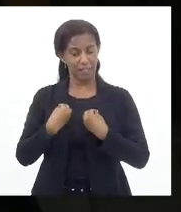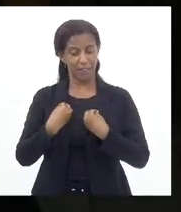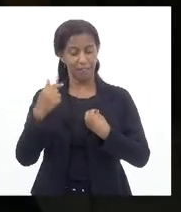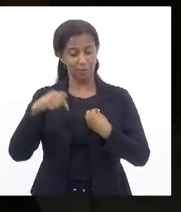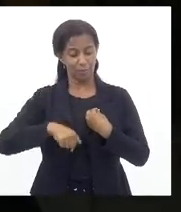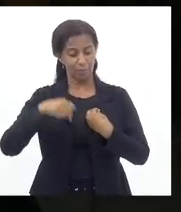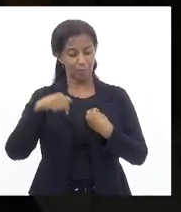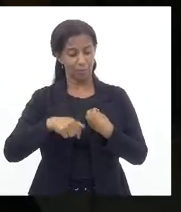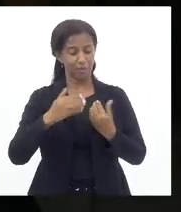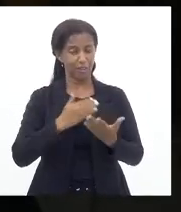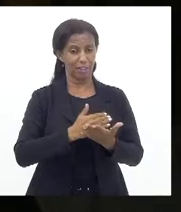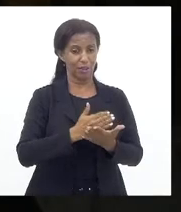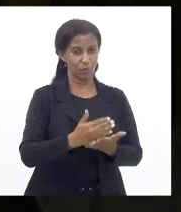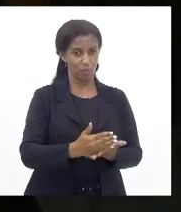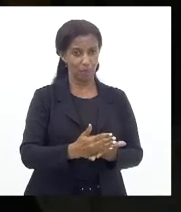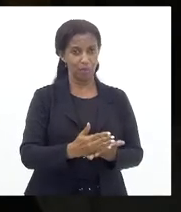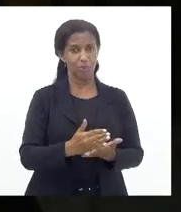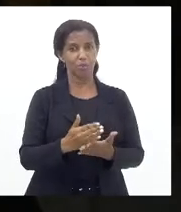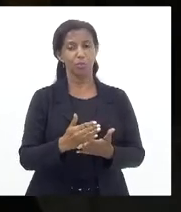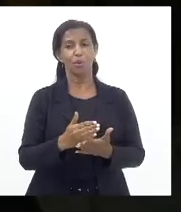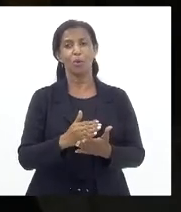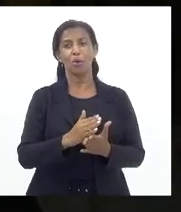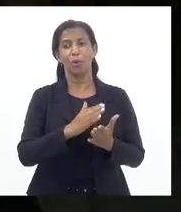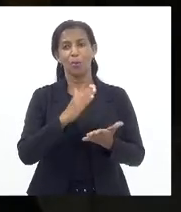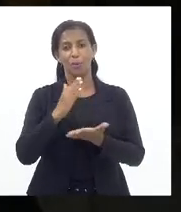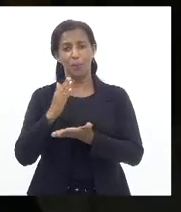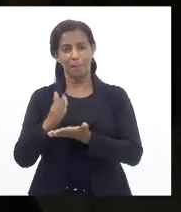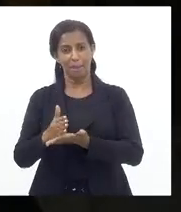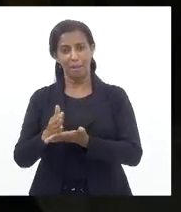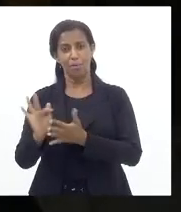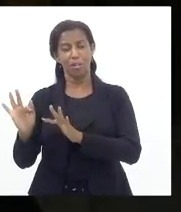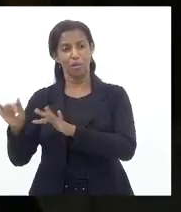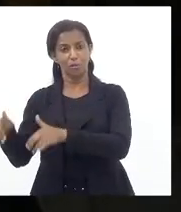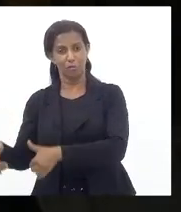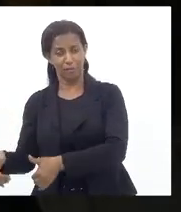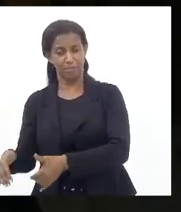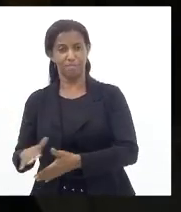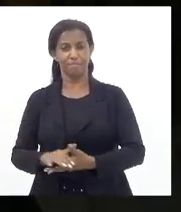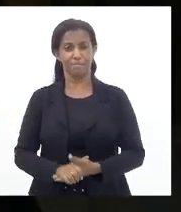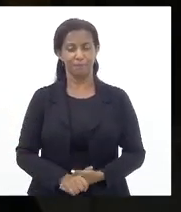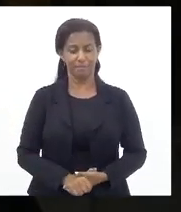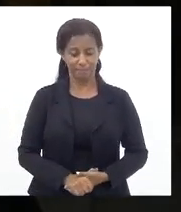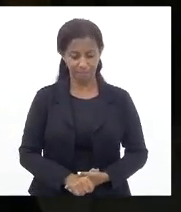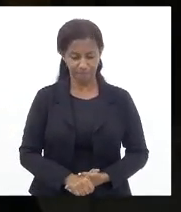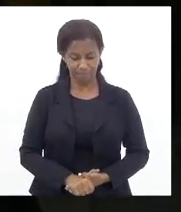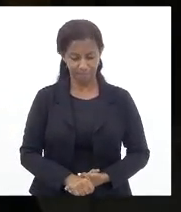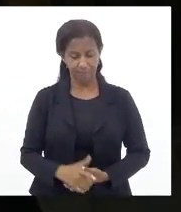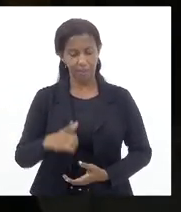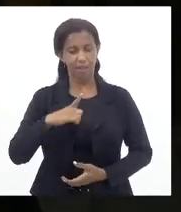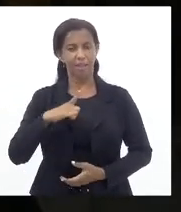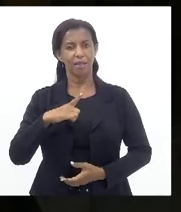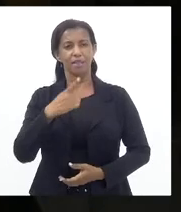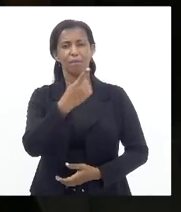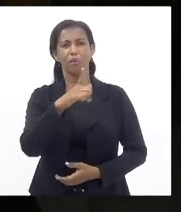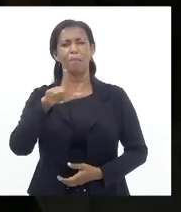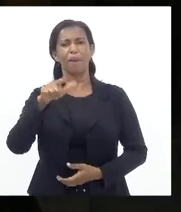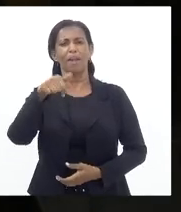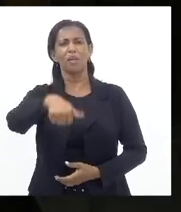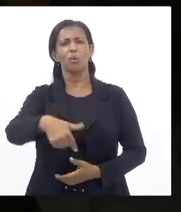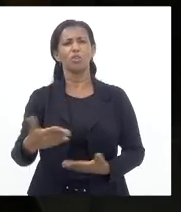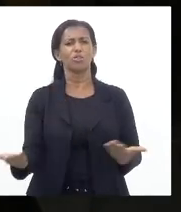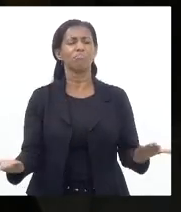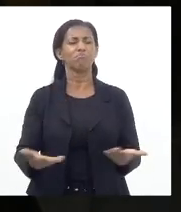Na ordem do dia E no expediente final E teve um projeto hoje em pauta